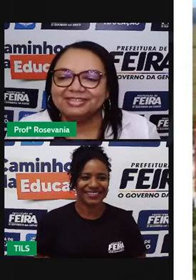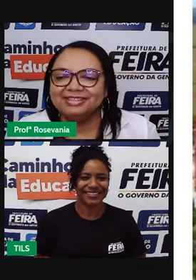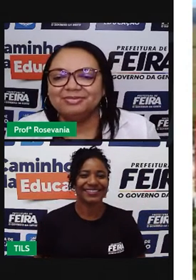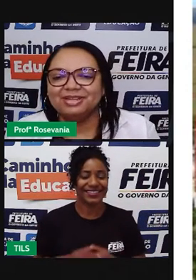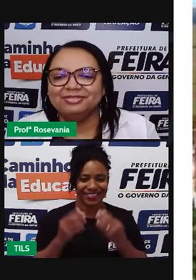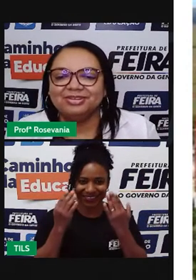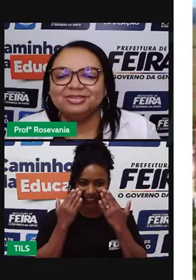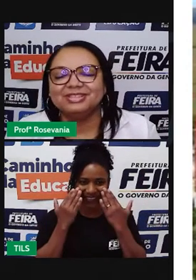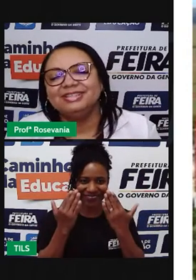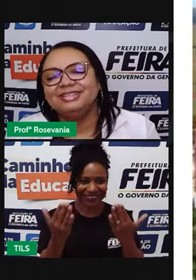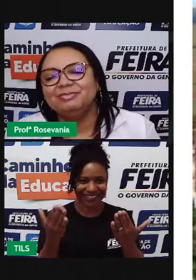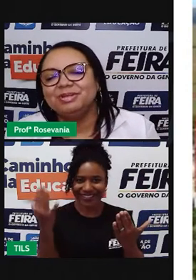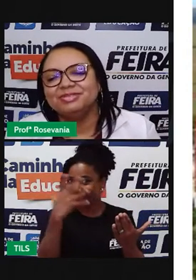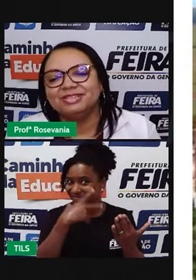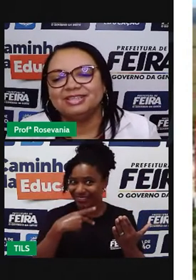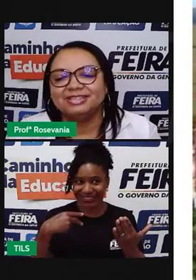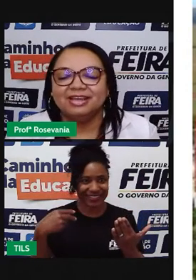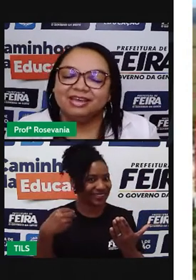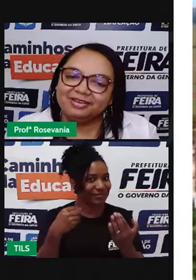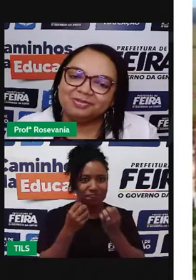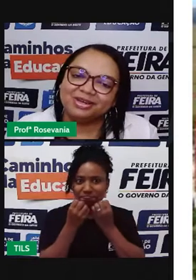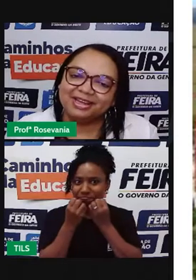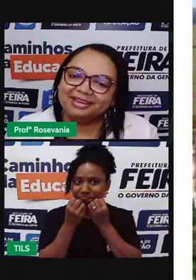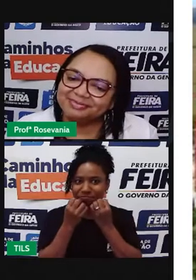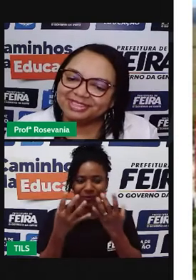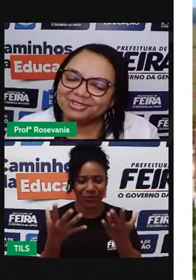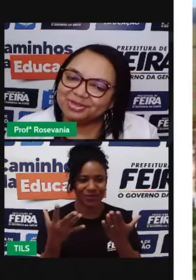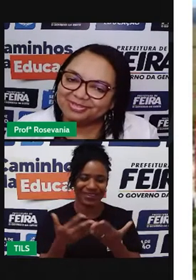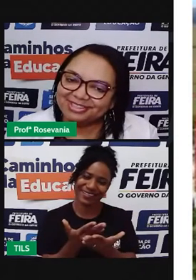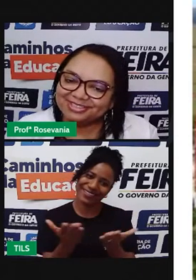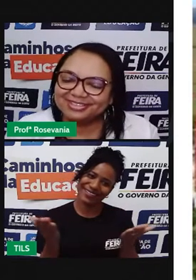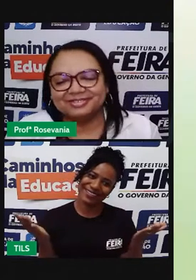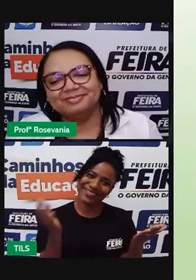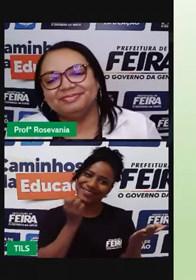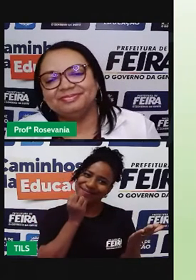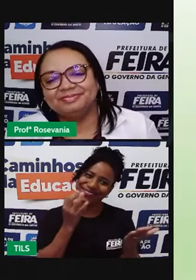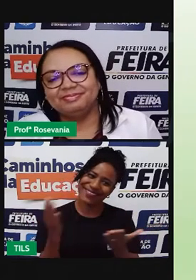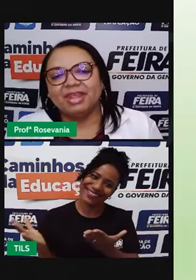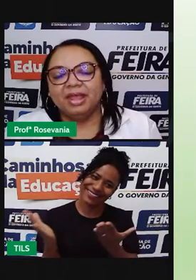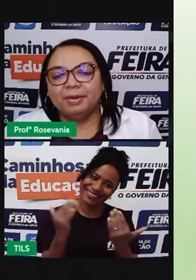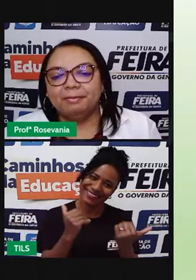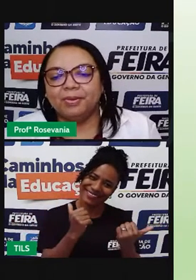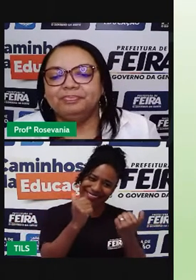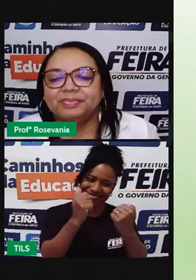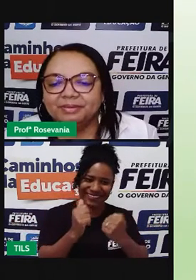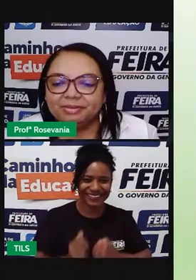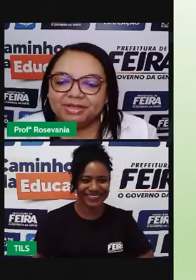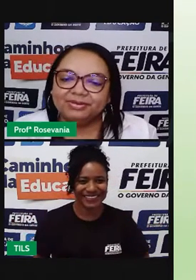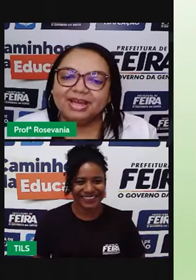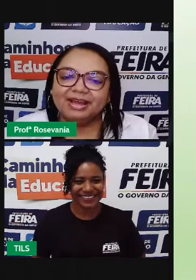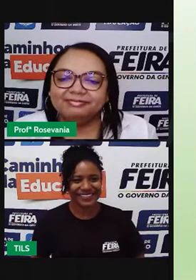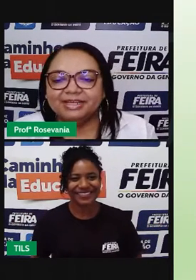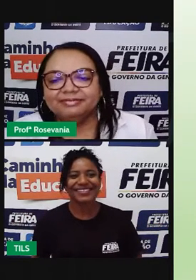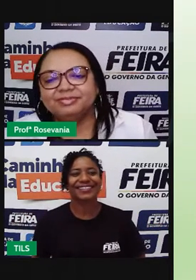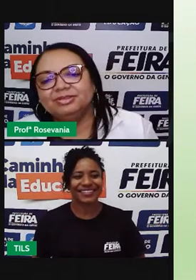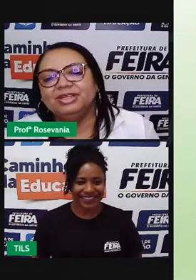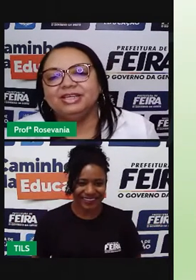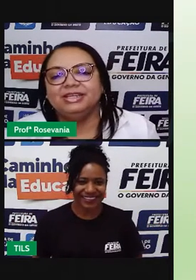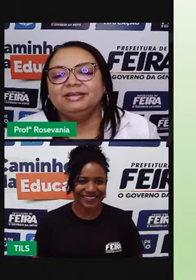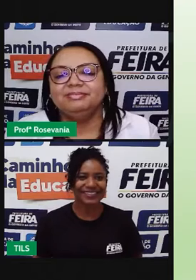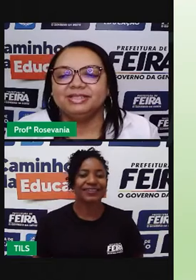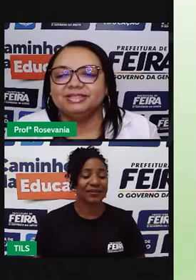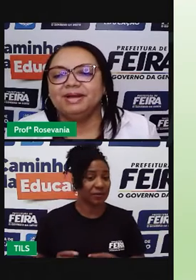paisagem linda, maravilhosa aí, né, pra vocês. Então, bora lá. Sejam bem-vindos. Bom, em primeiro lugar, né,